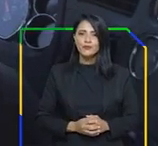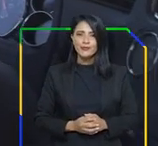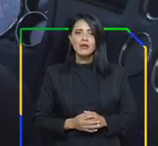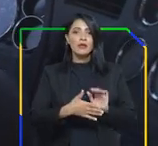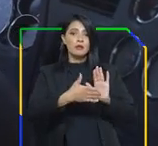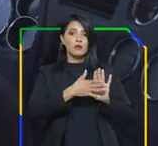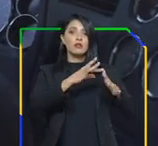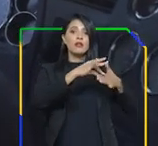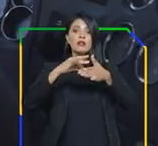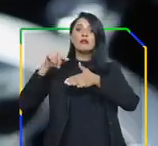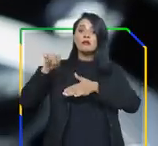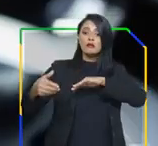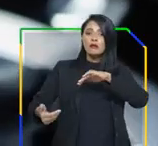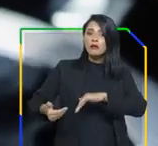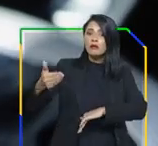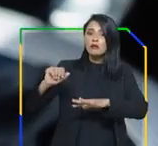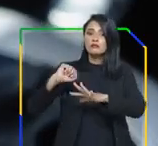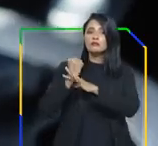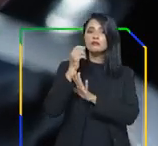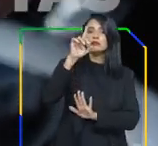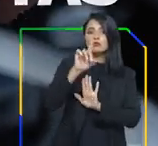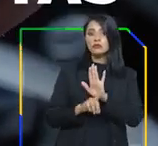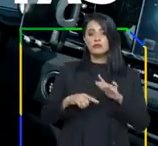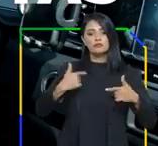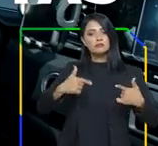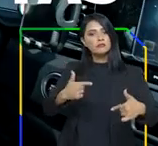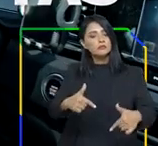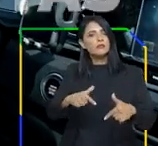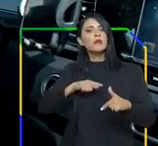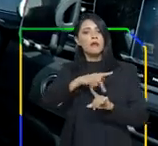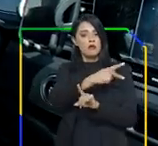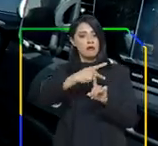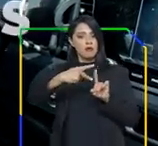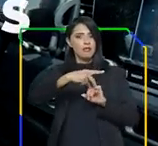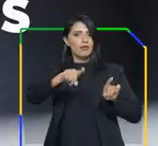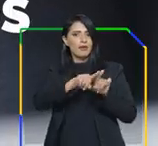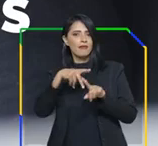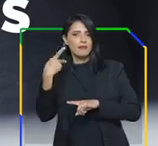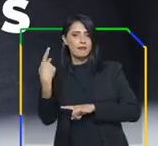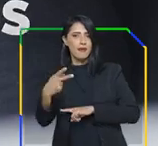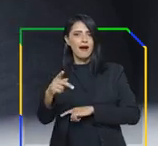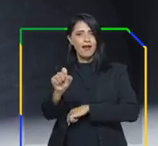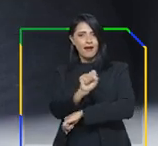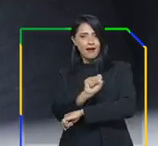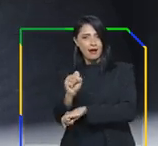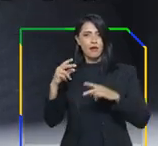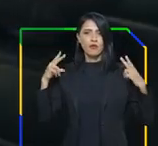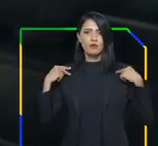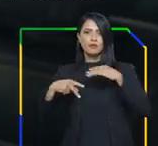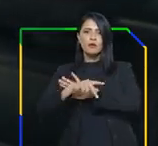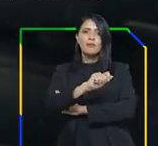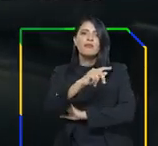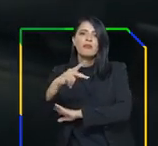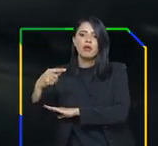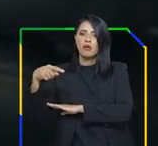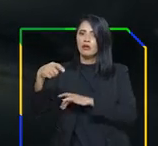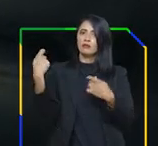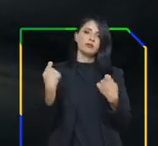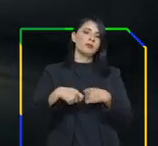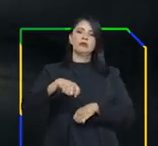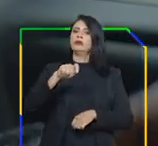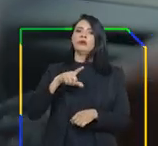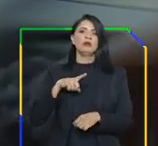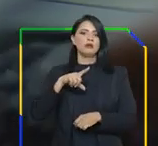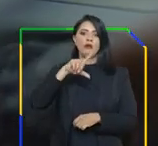proposta que encaminhamos ao Congresso, com garantia de direitos trabalhistas e previdenciários para os motoristas de aplicativos, sem que eles